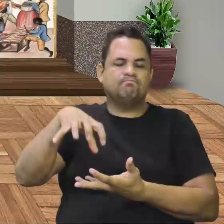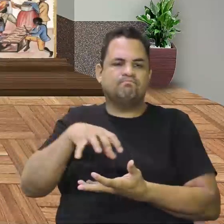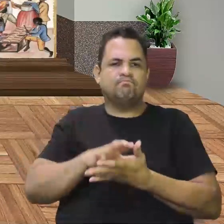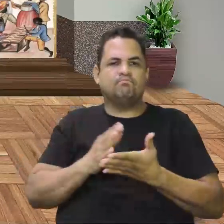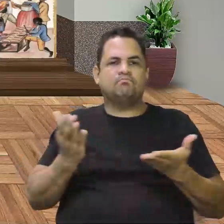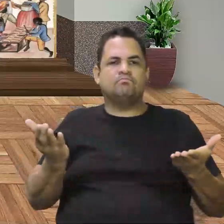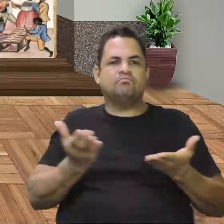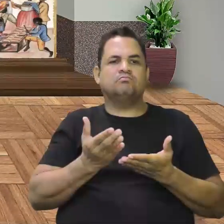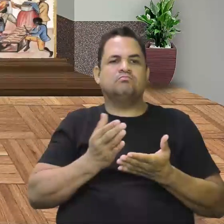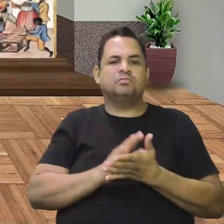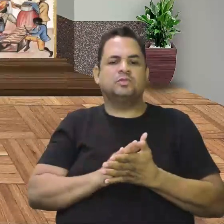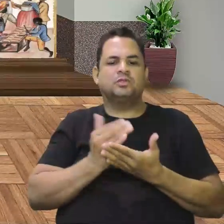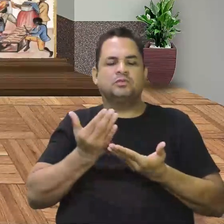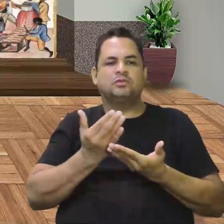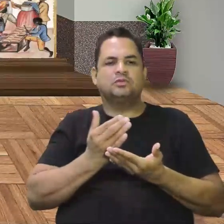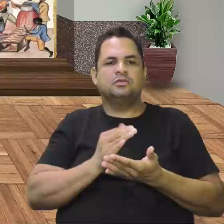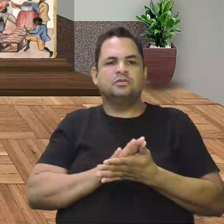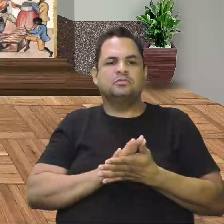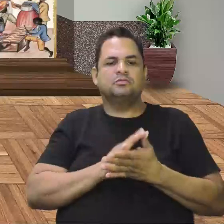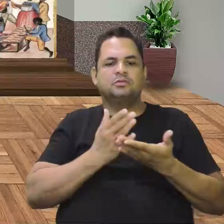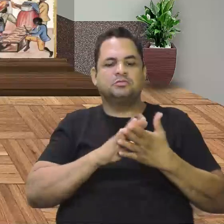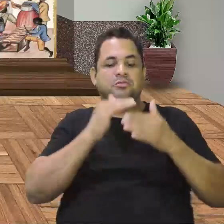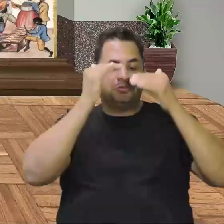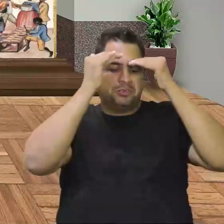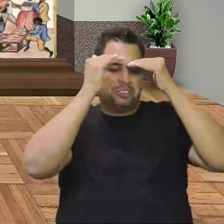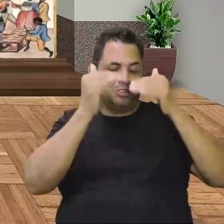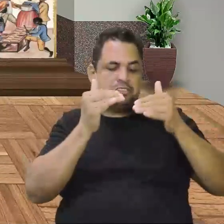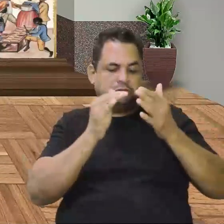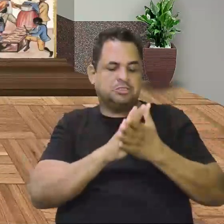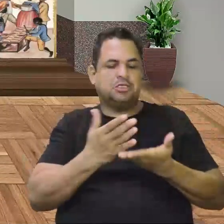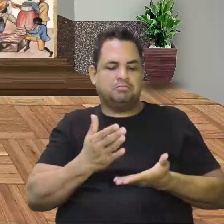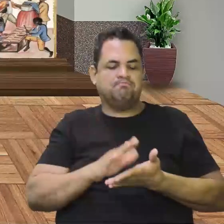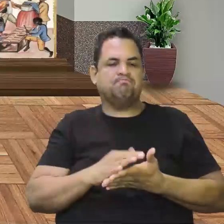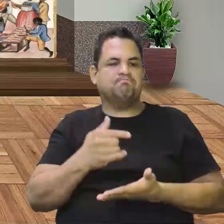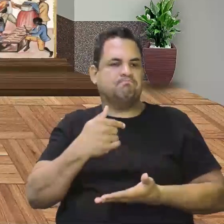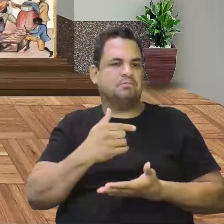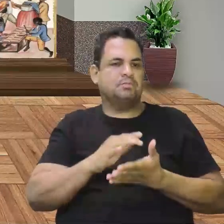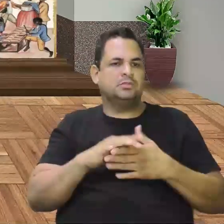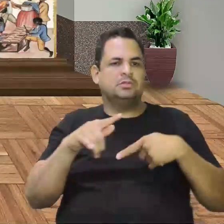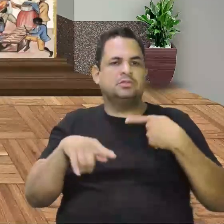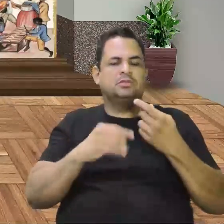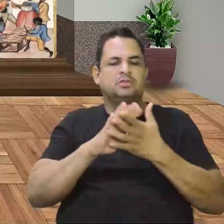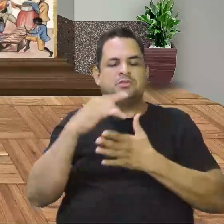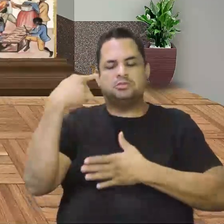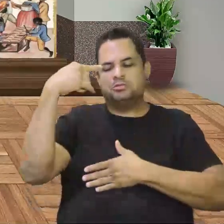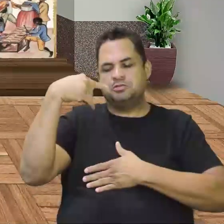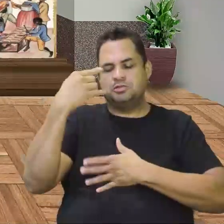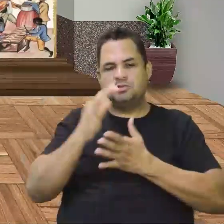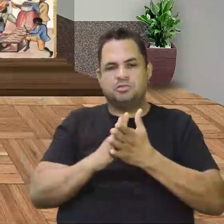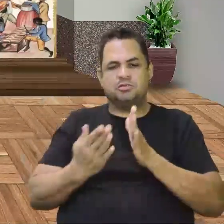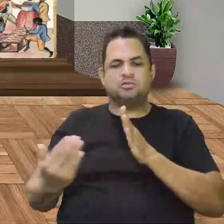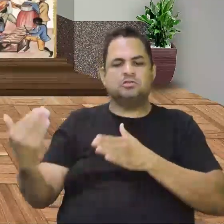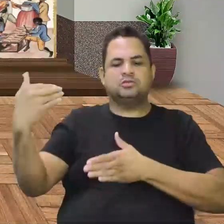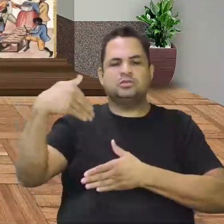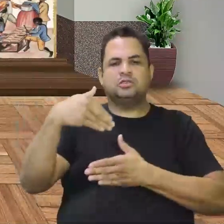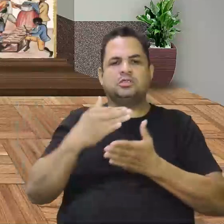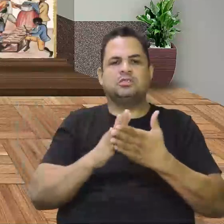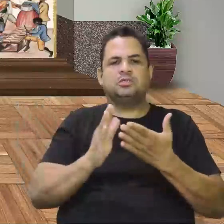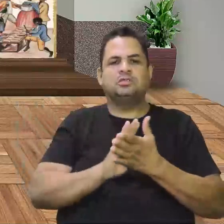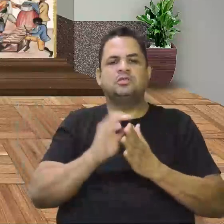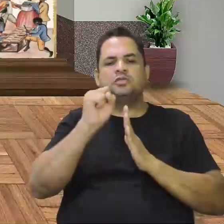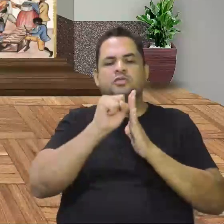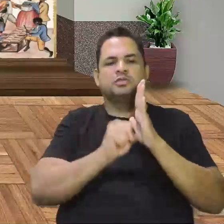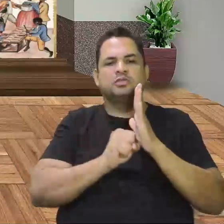agora eu vou subjugar esse povo que vai ficar no meu serviço. E os espanhóis que vão vir ao longo do século vão fazer